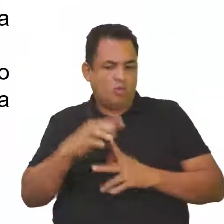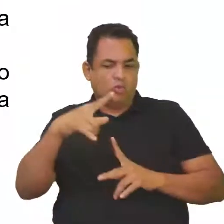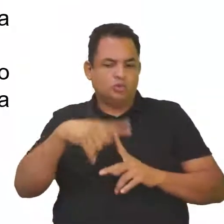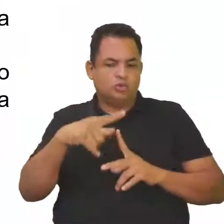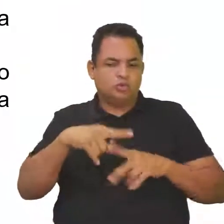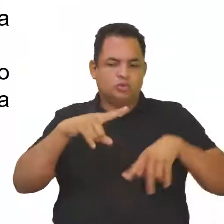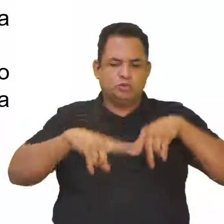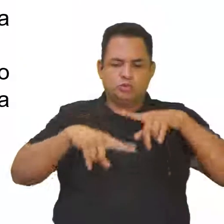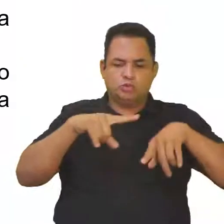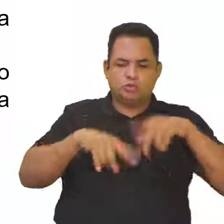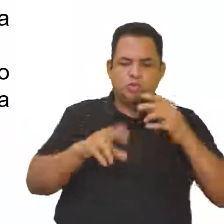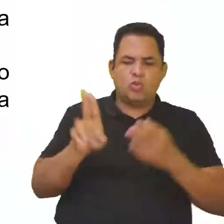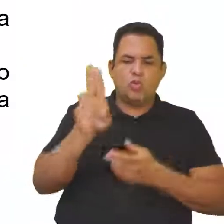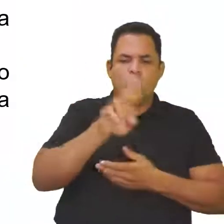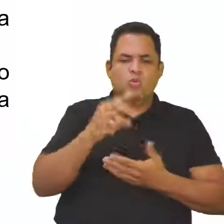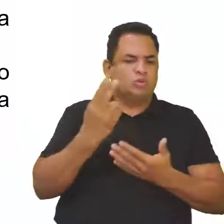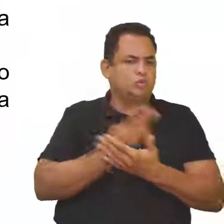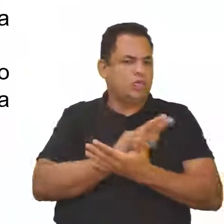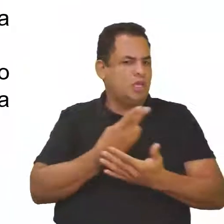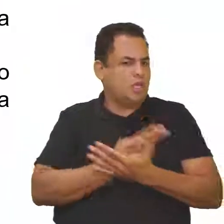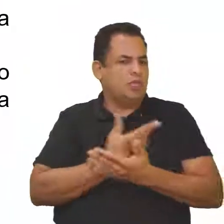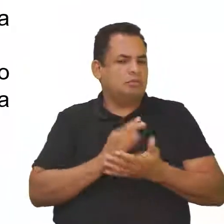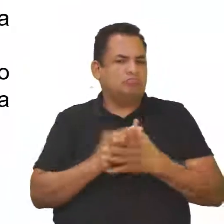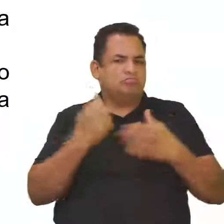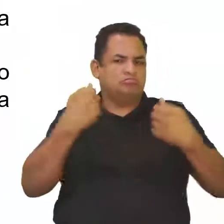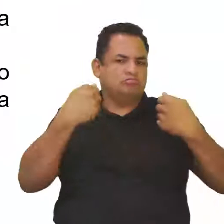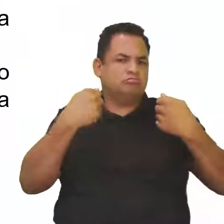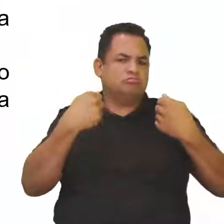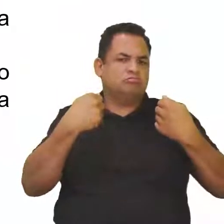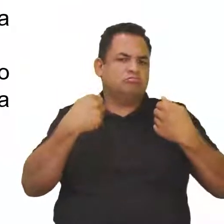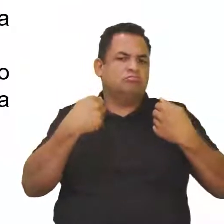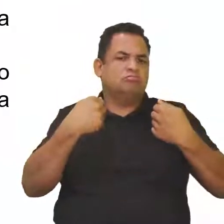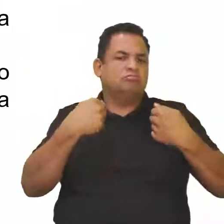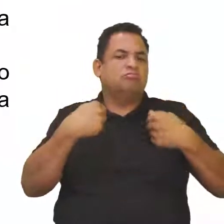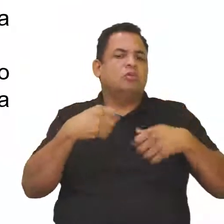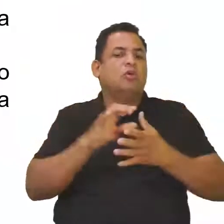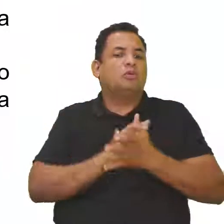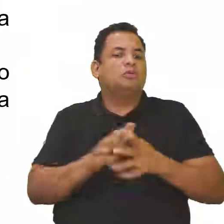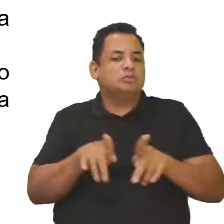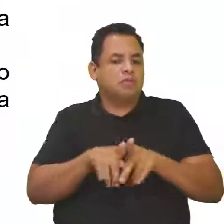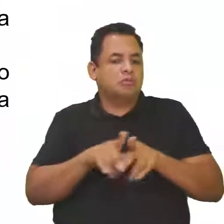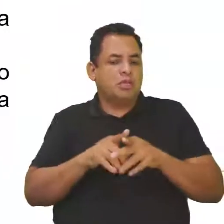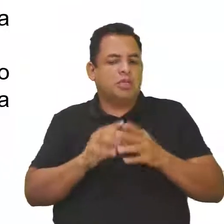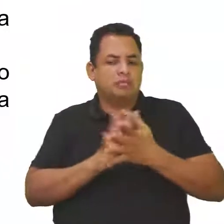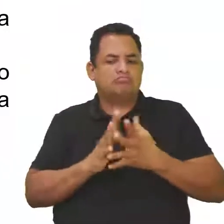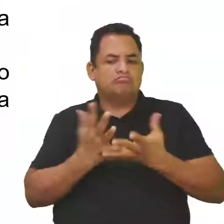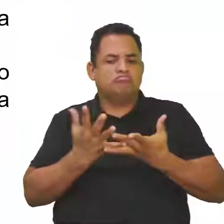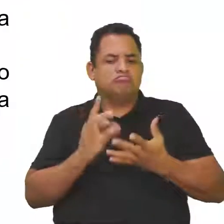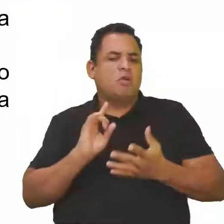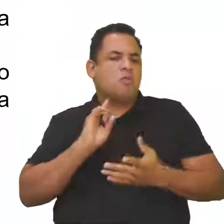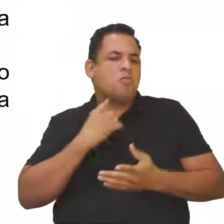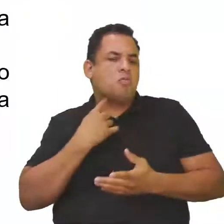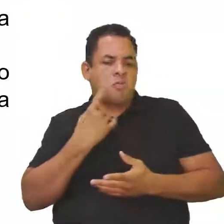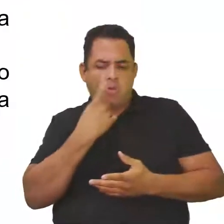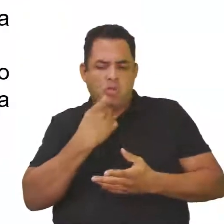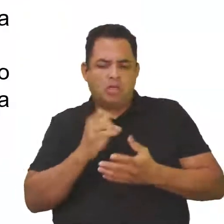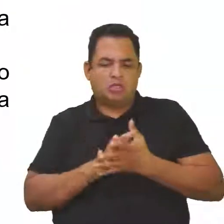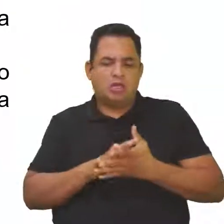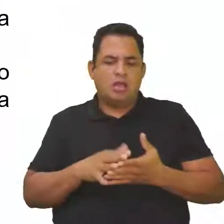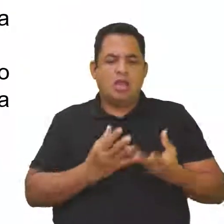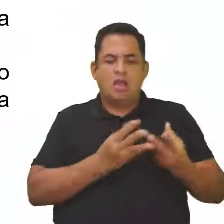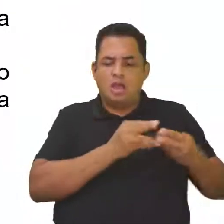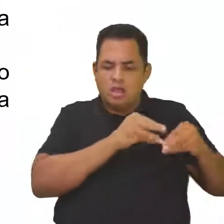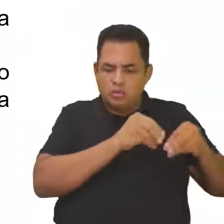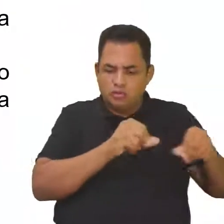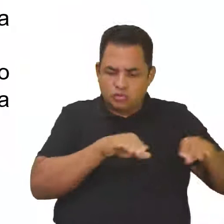o seu uso inadequado pode, sim, não só poluir o solo, como também as águas, né?